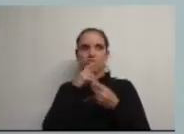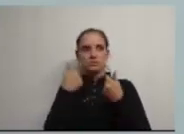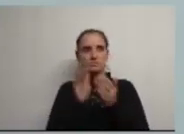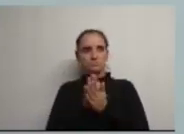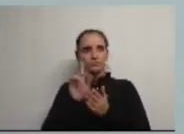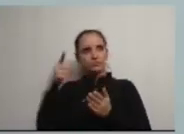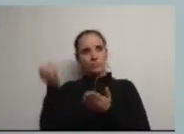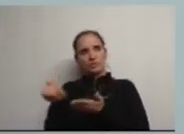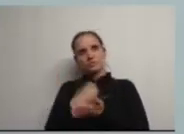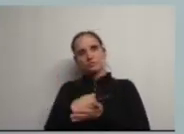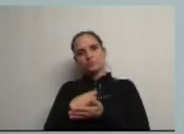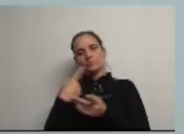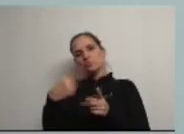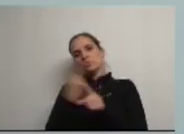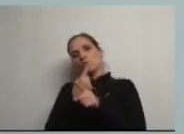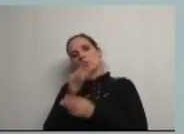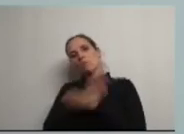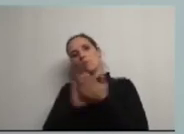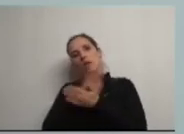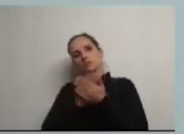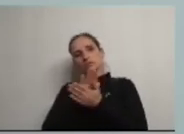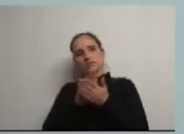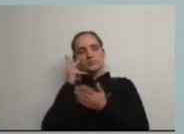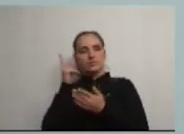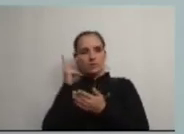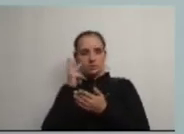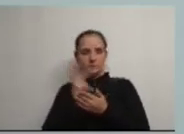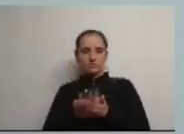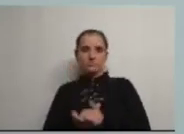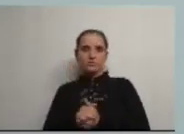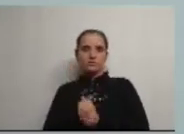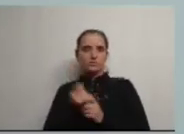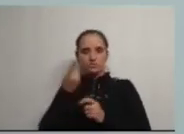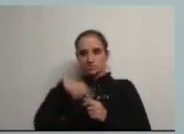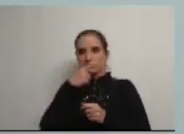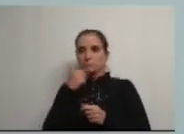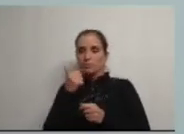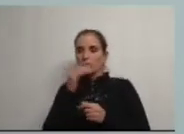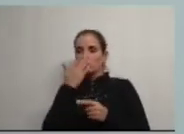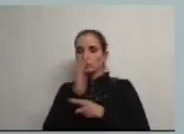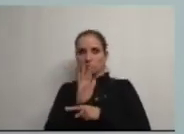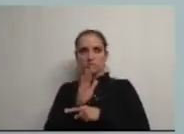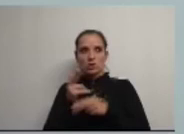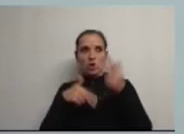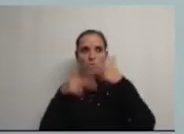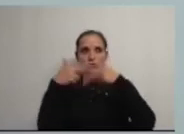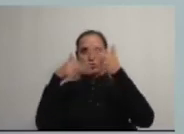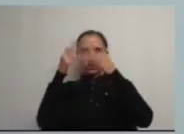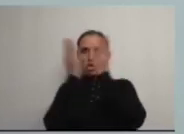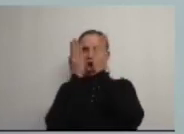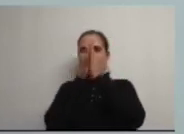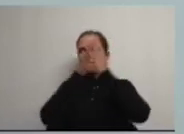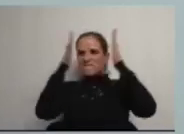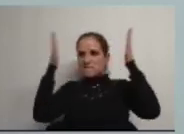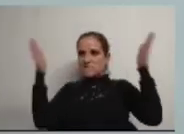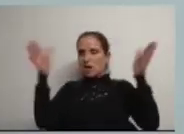totalmente ausente de requisitos básicos de subsistência nós não podemos por exemplo construir superescolas